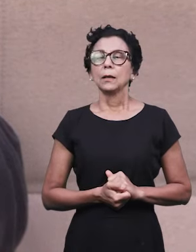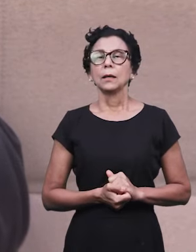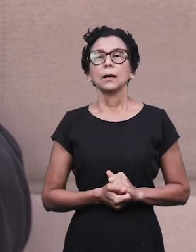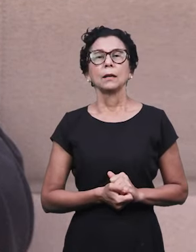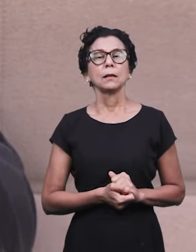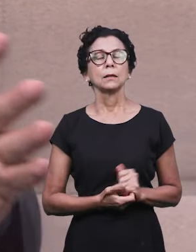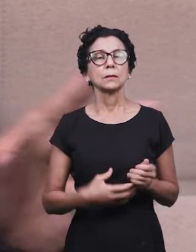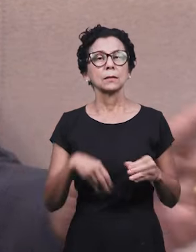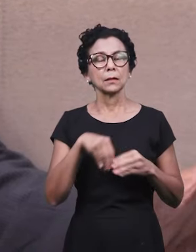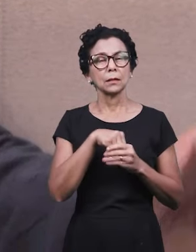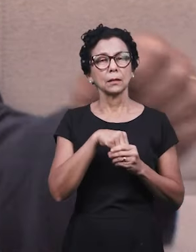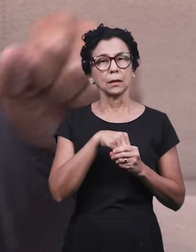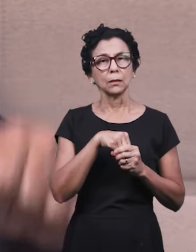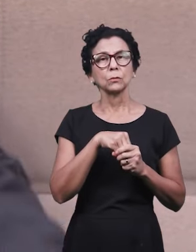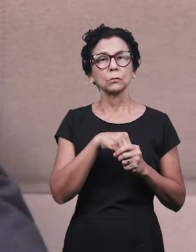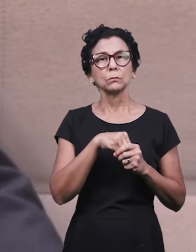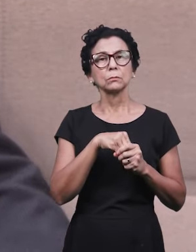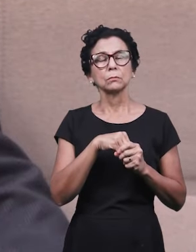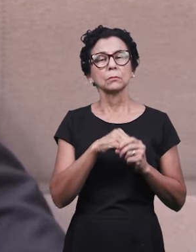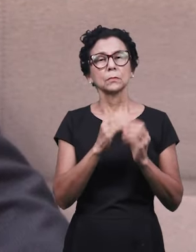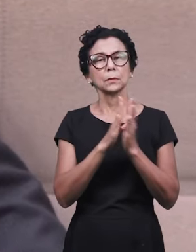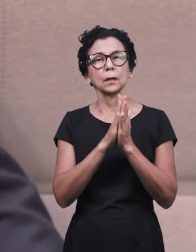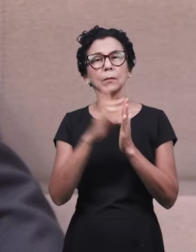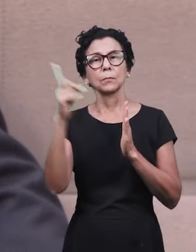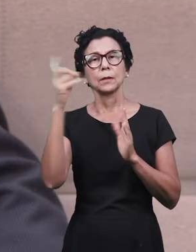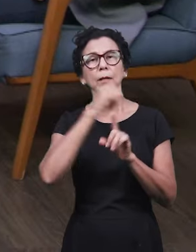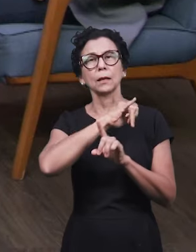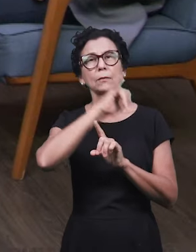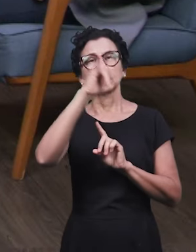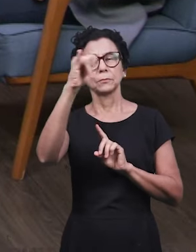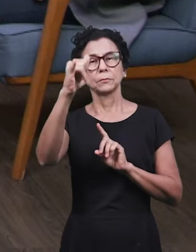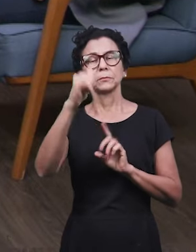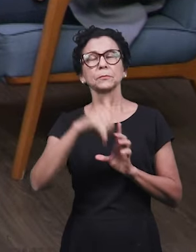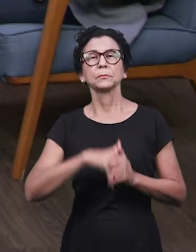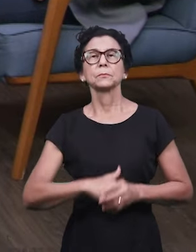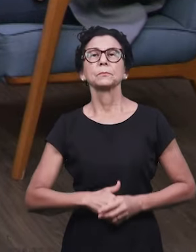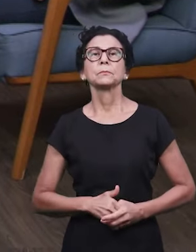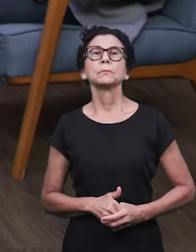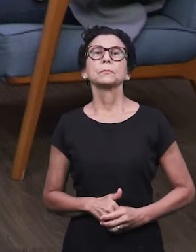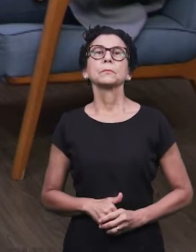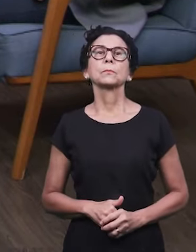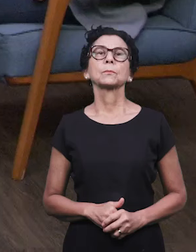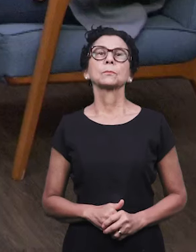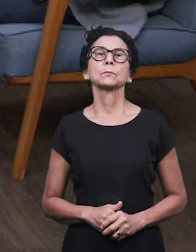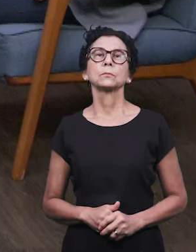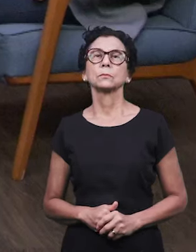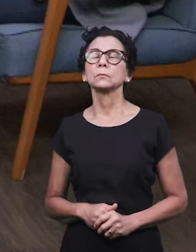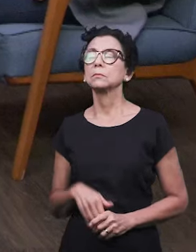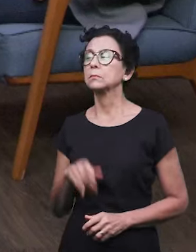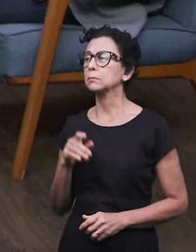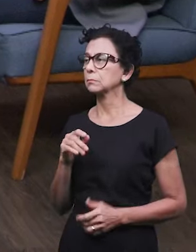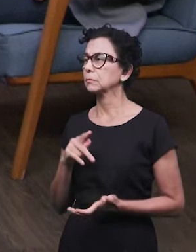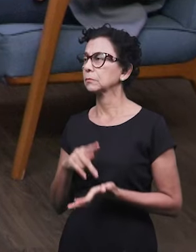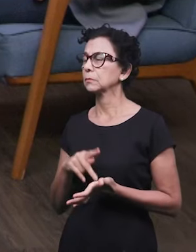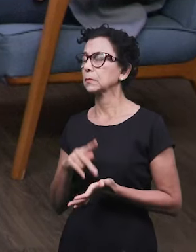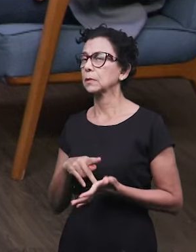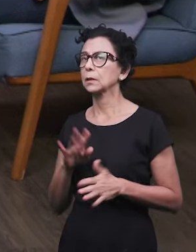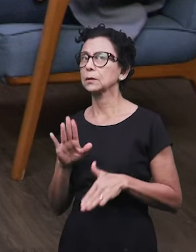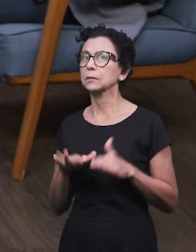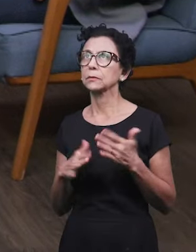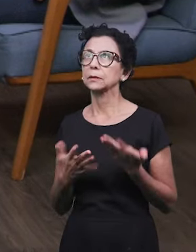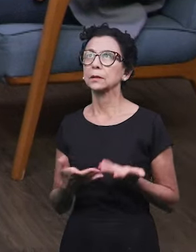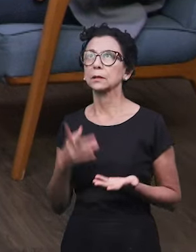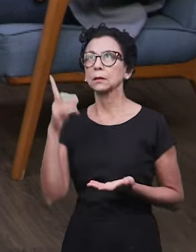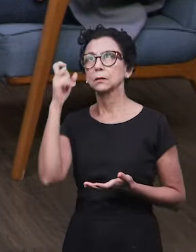caráter profético da palavra. Correto, Adriano? Perfeito. Às vezes fica até difícil